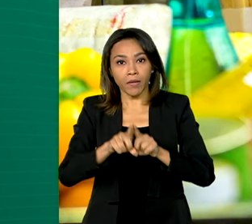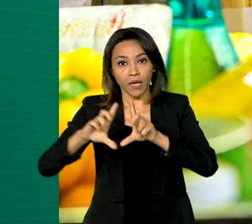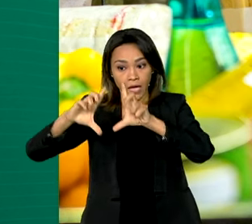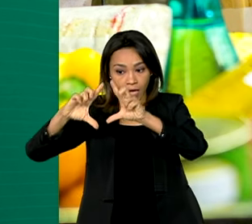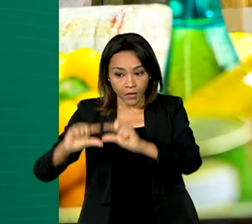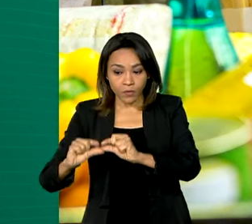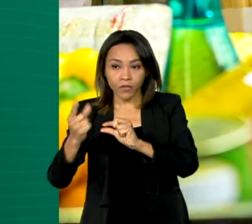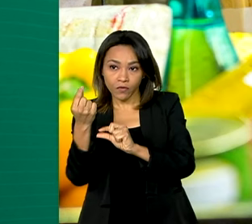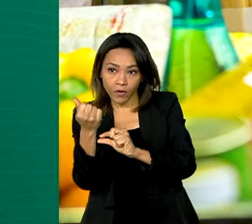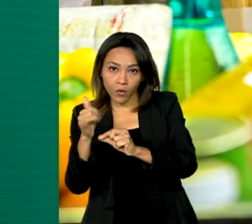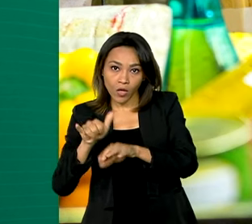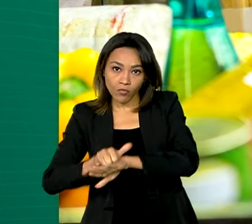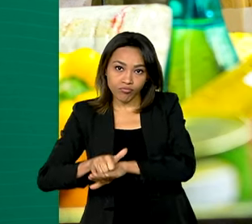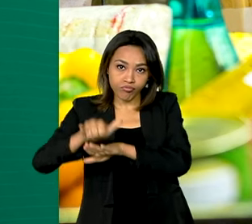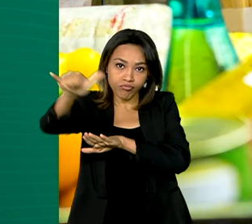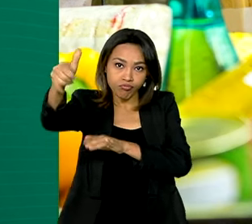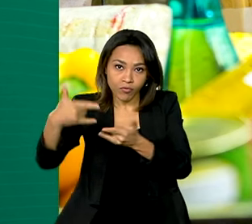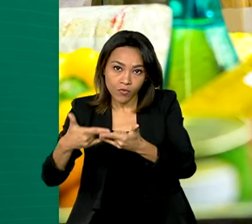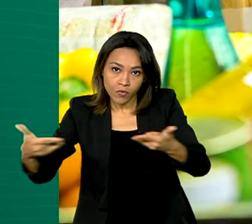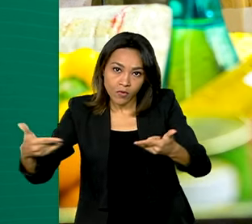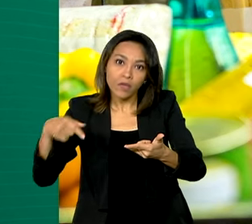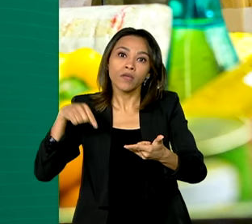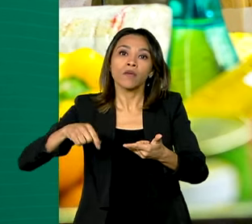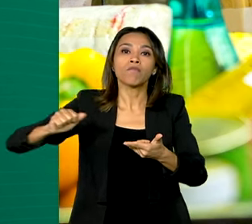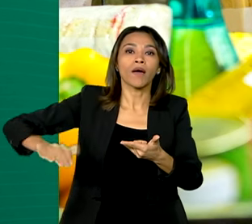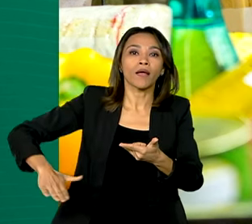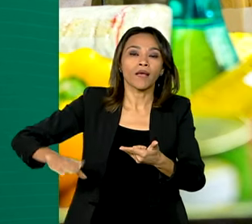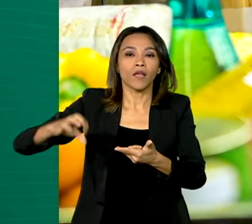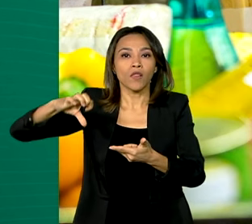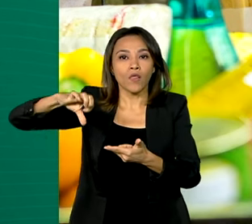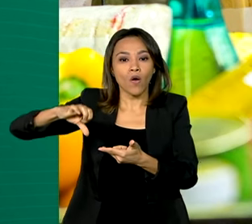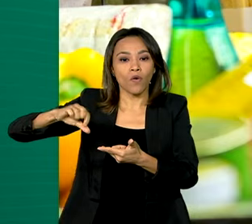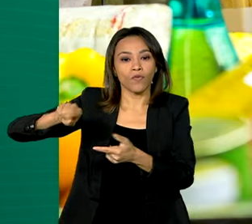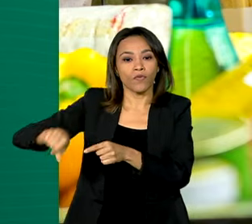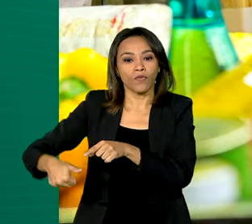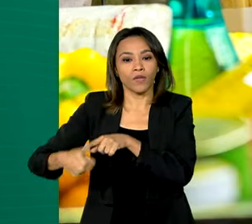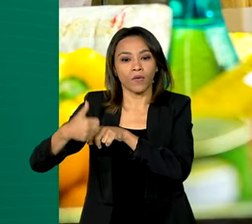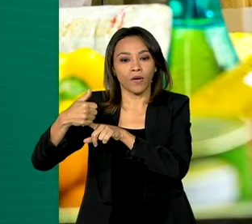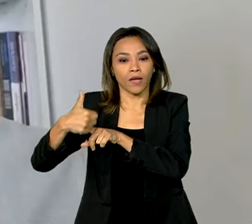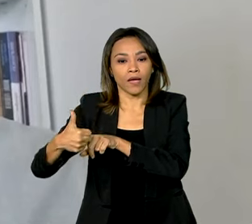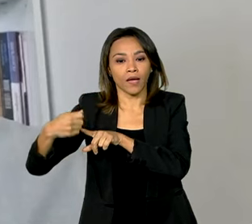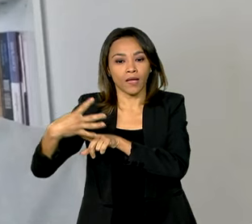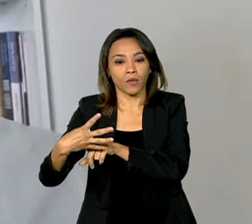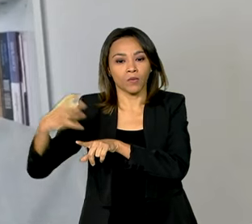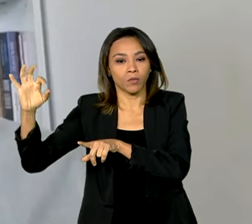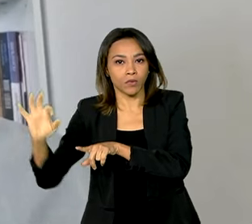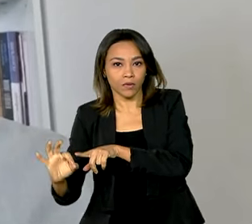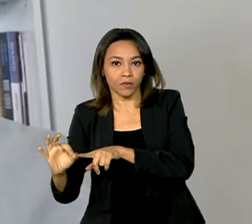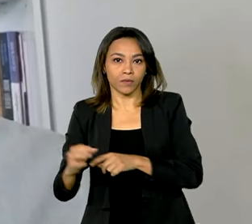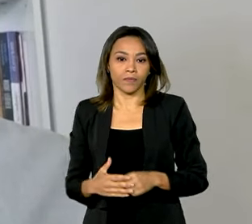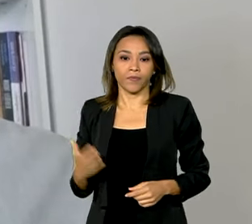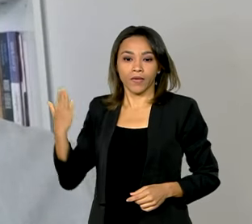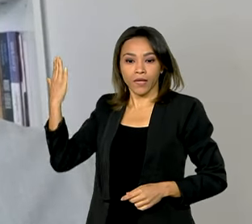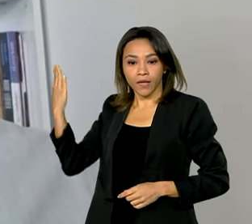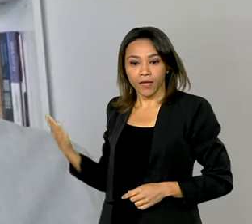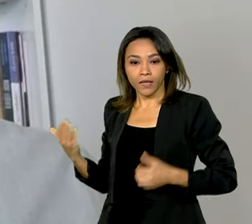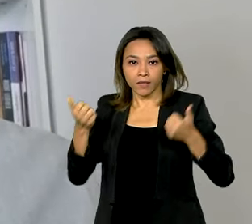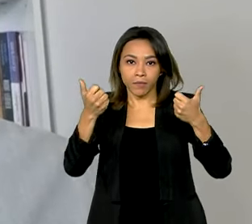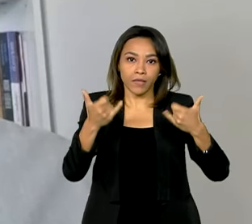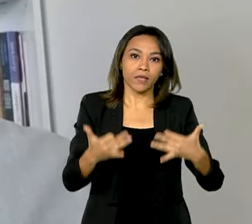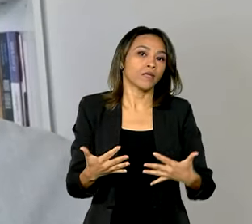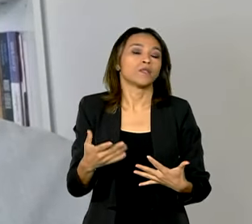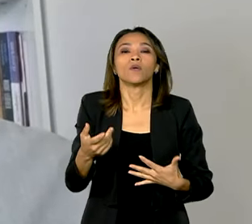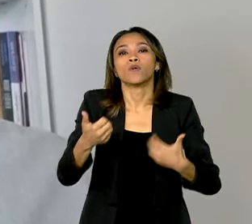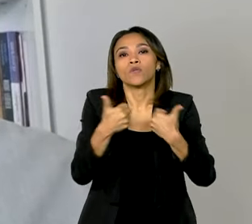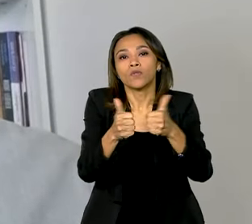passagens aéreas, que chegou a baratear 9,14%. O grupo transportes registrou